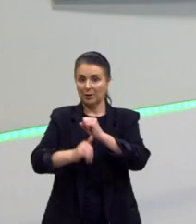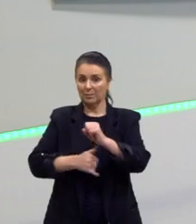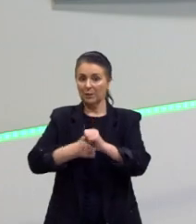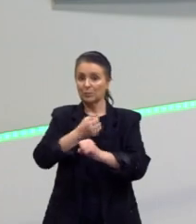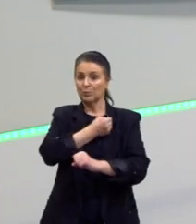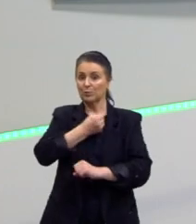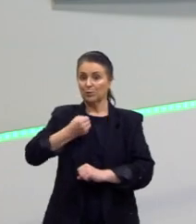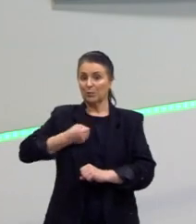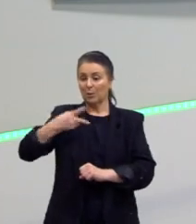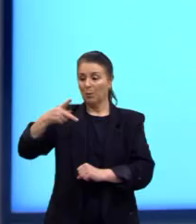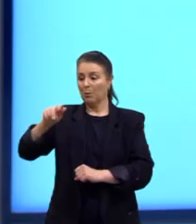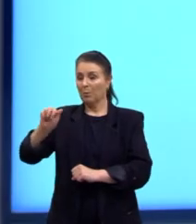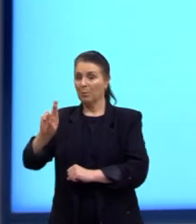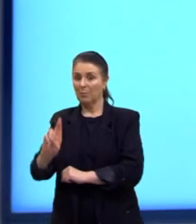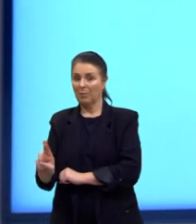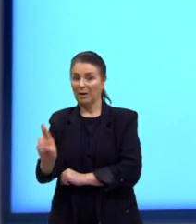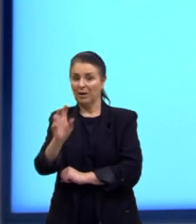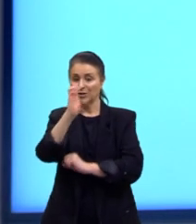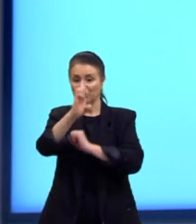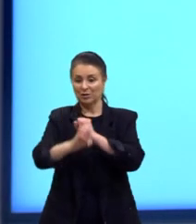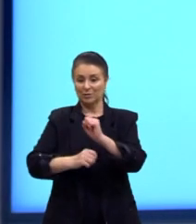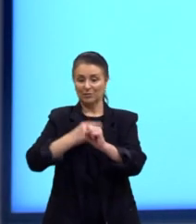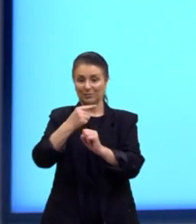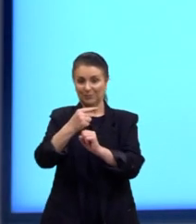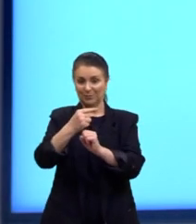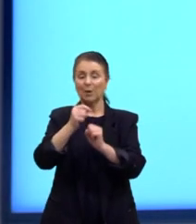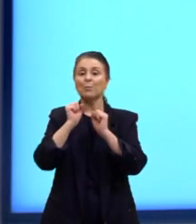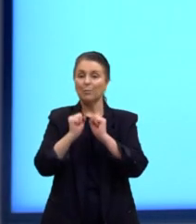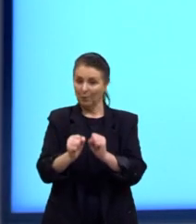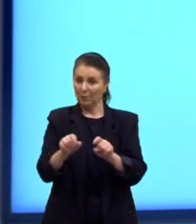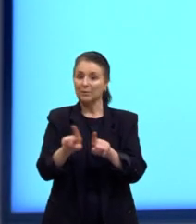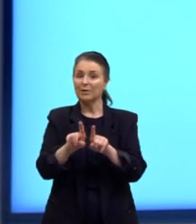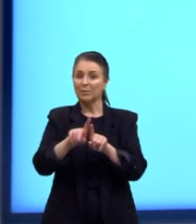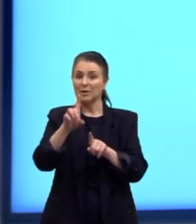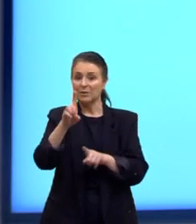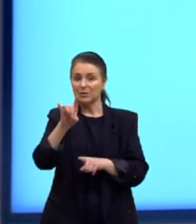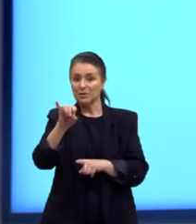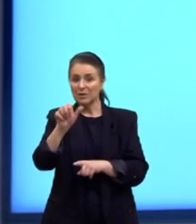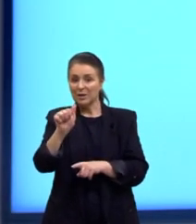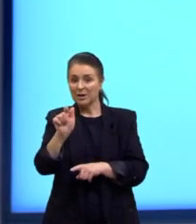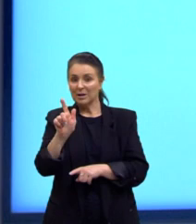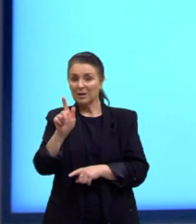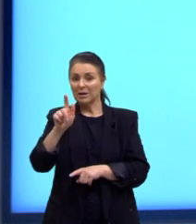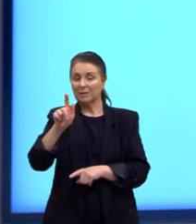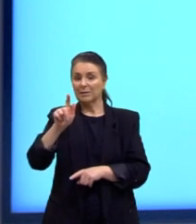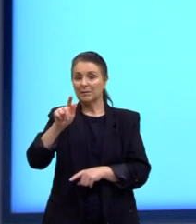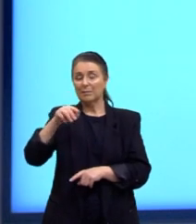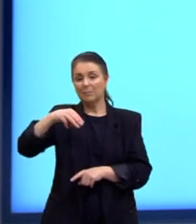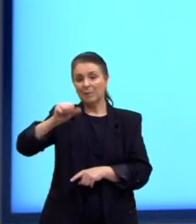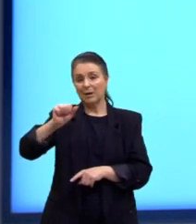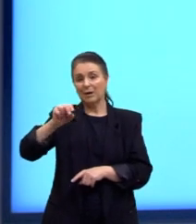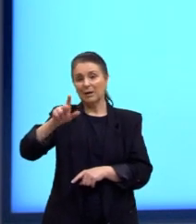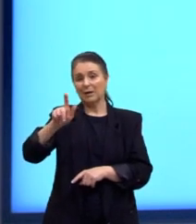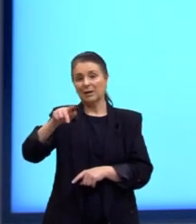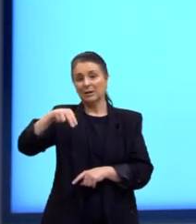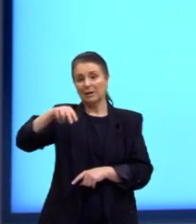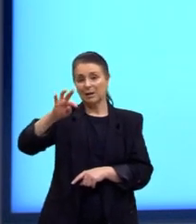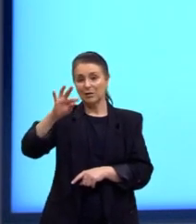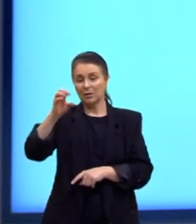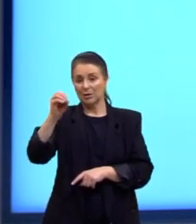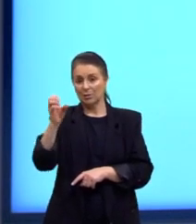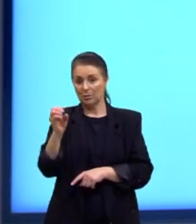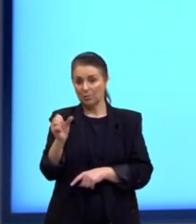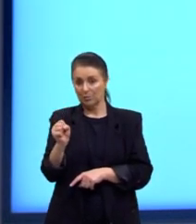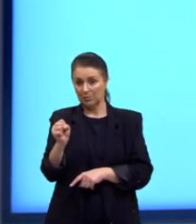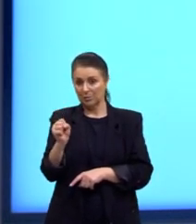número par de elétrons podem ser diamagnéticos ou paramagnéticos. Tá? Então, tem esse